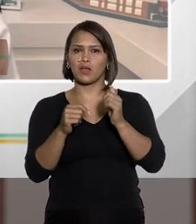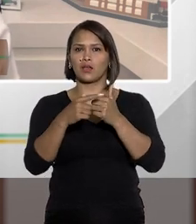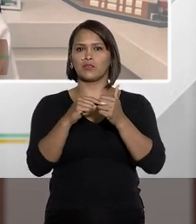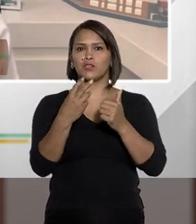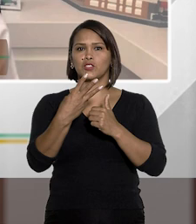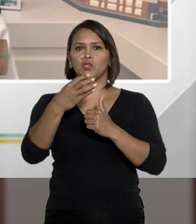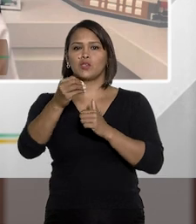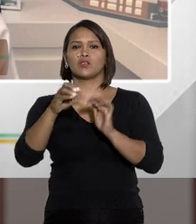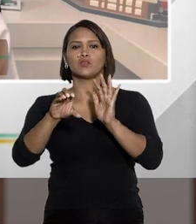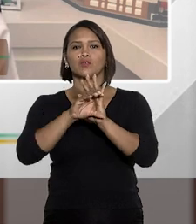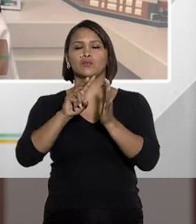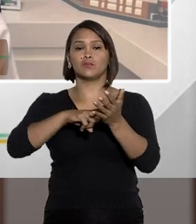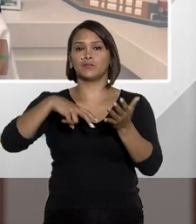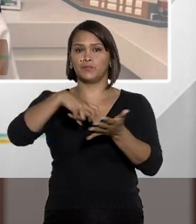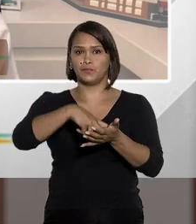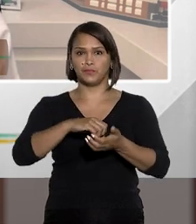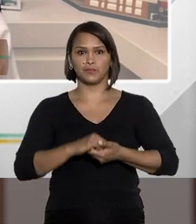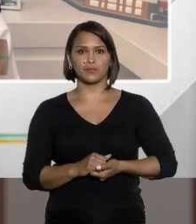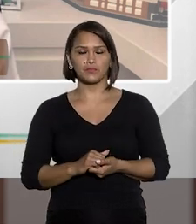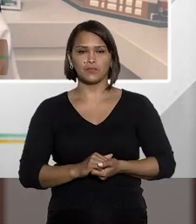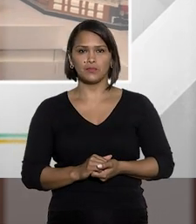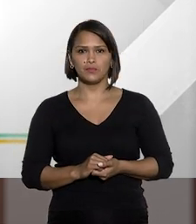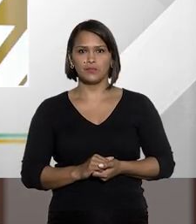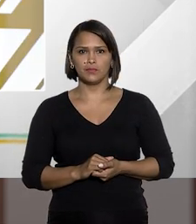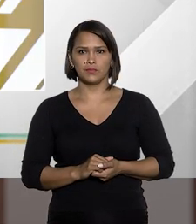com a regra do artigo 30 lá do Código Penal.